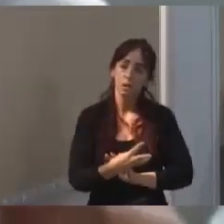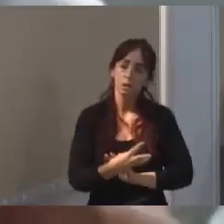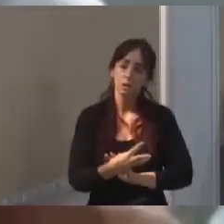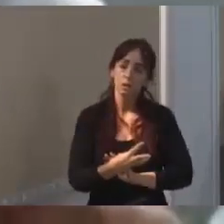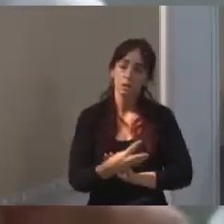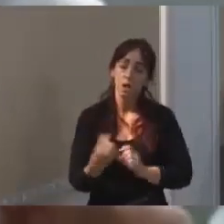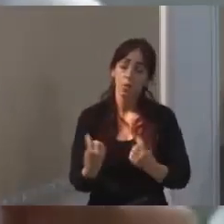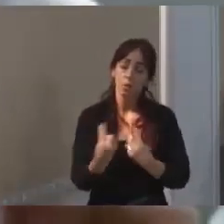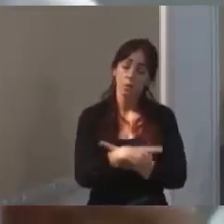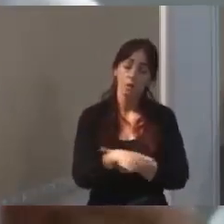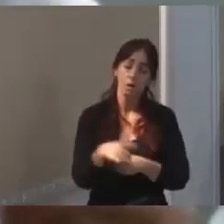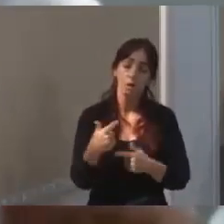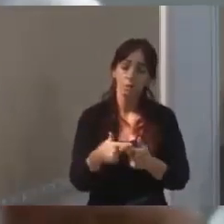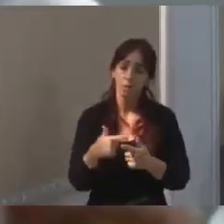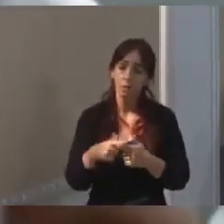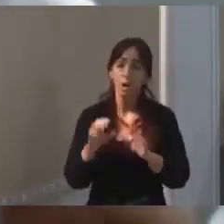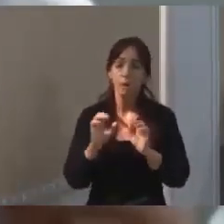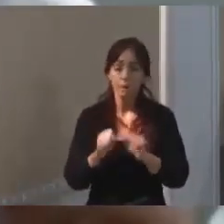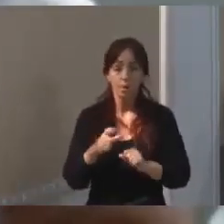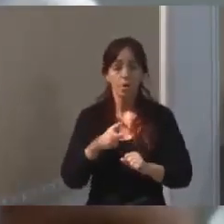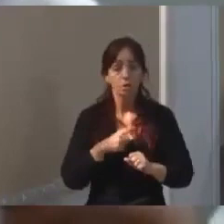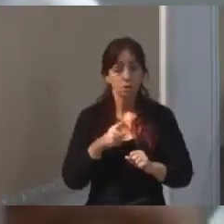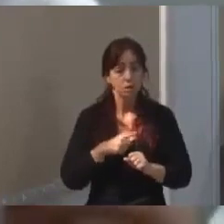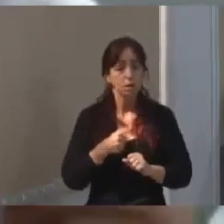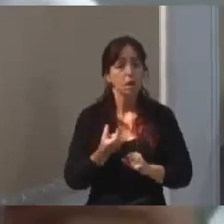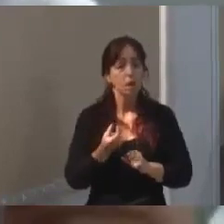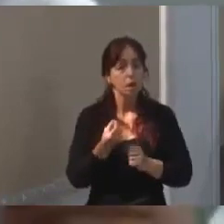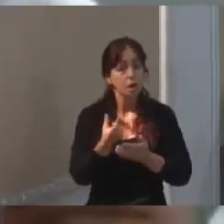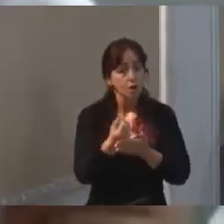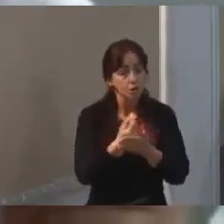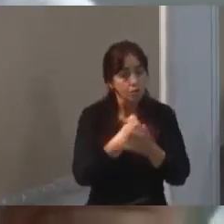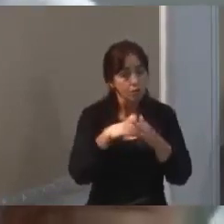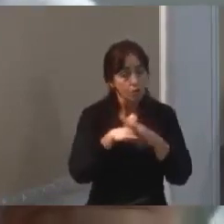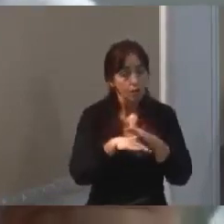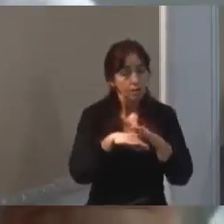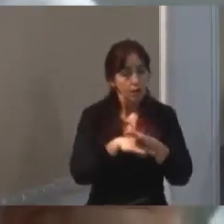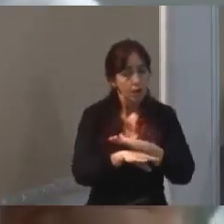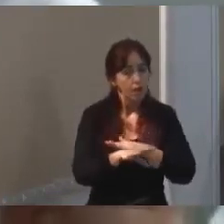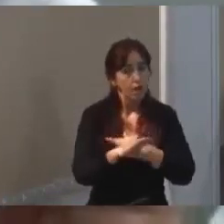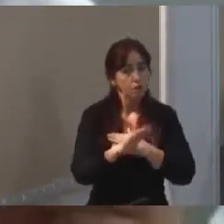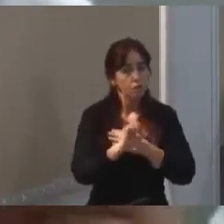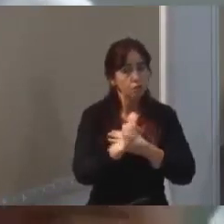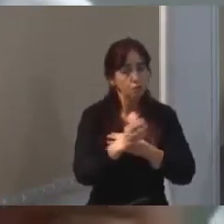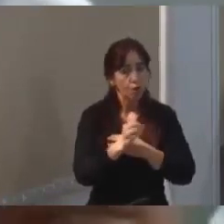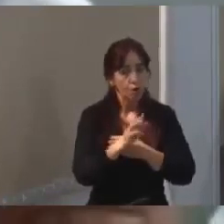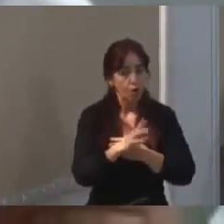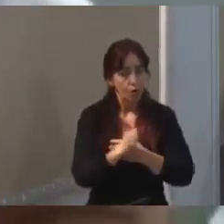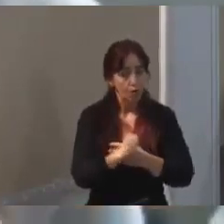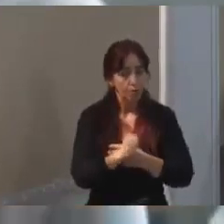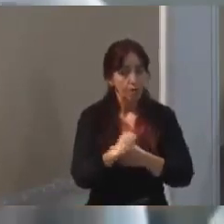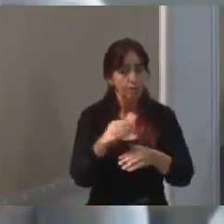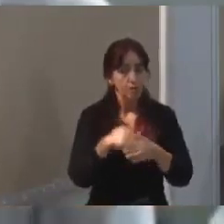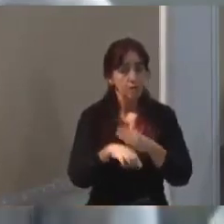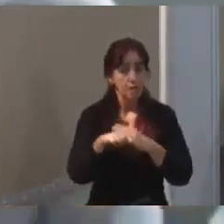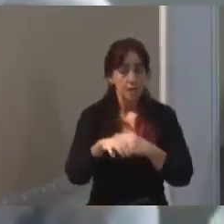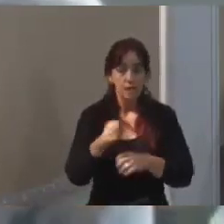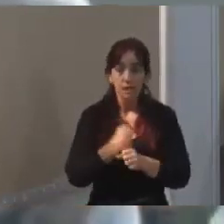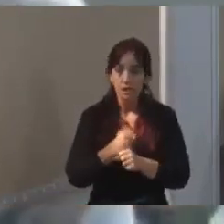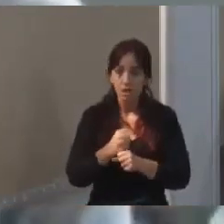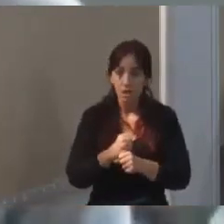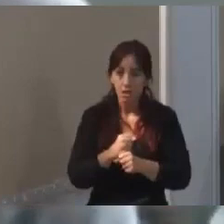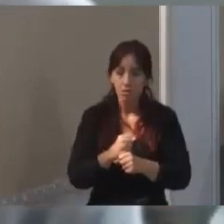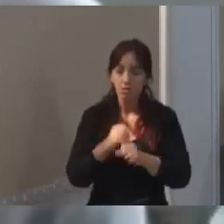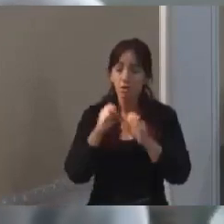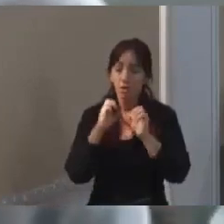Inclusive, a gente pode ter sobras, é possível, né? Temos sobras financeiras esse ano, que vai